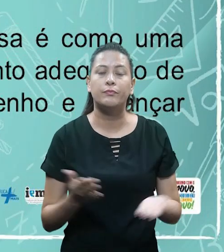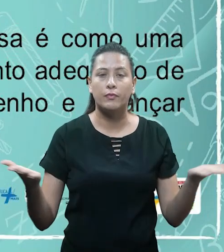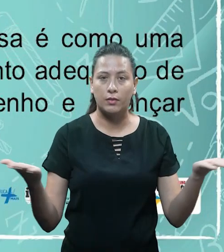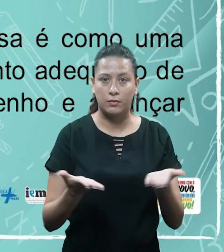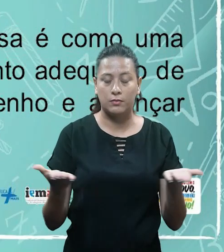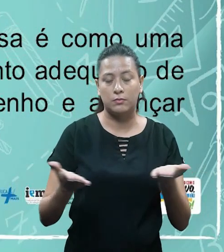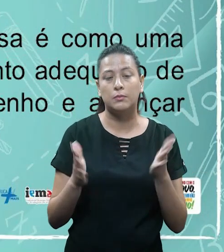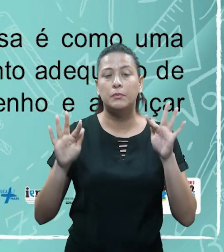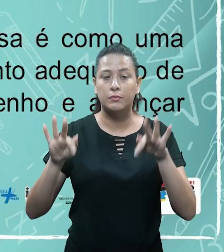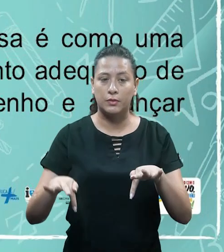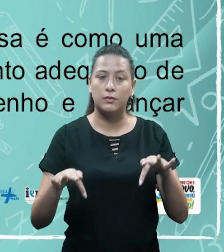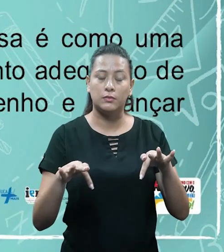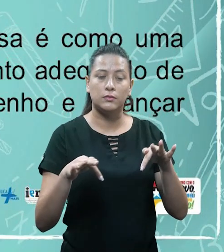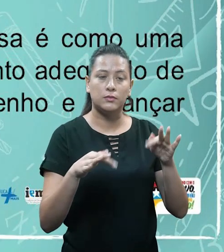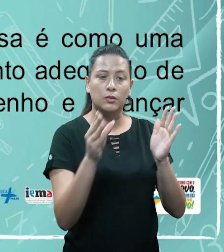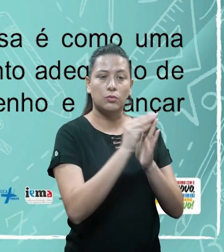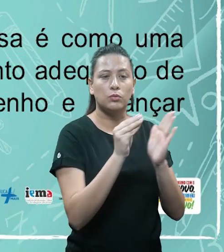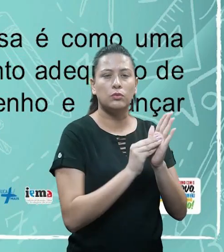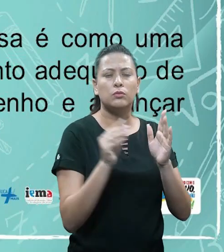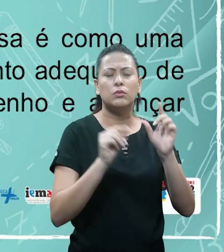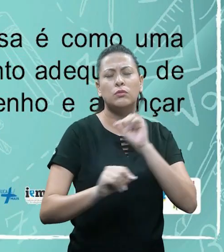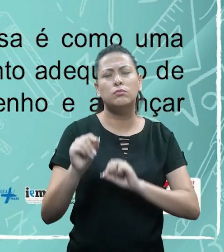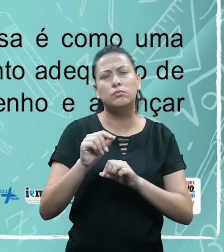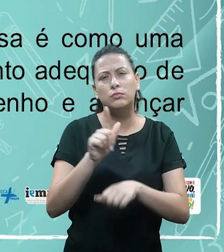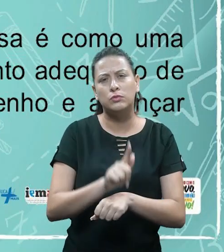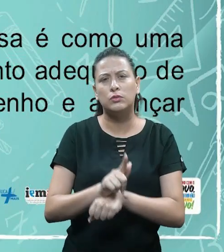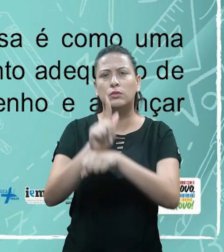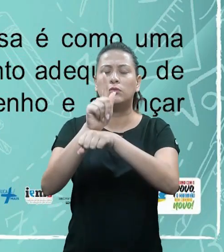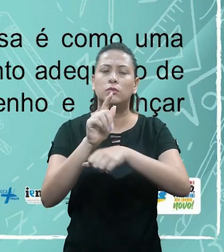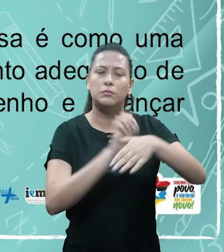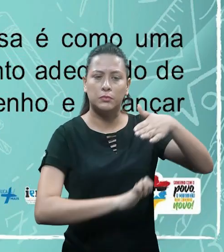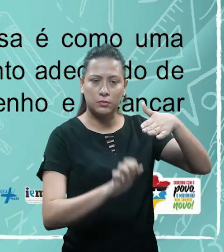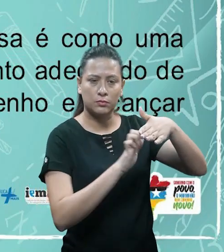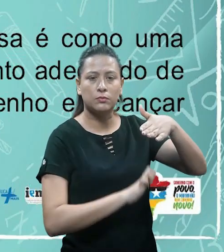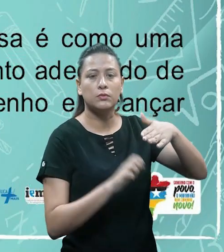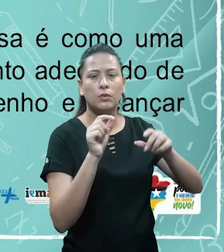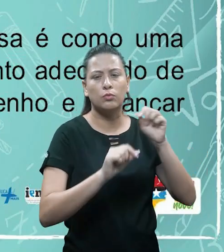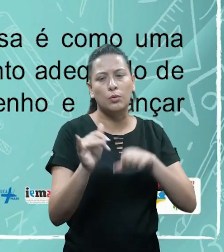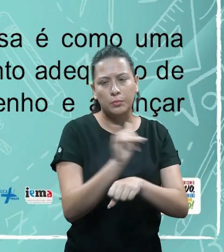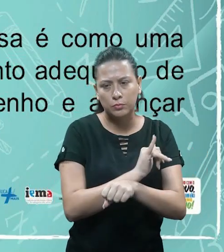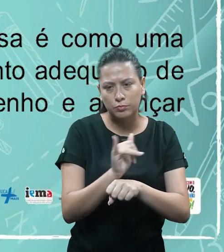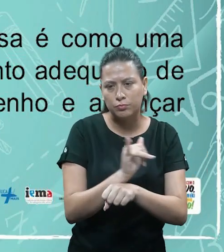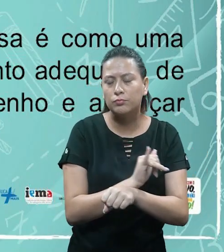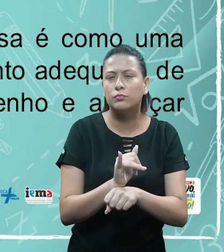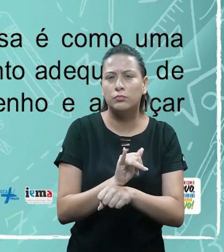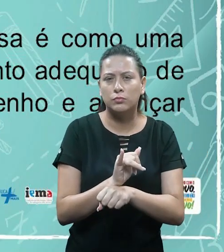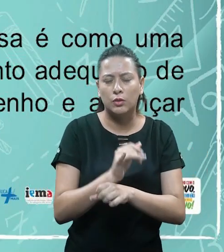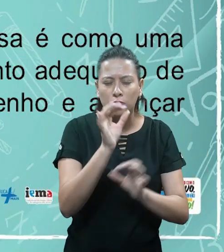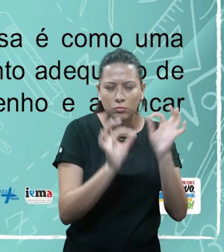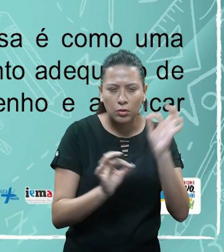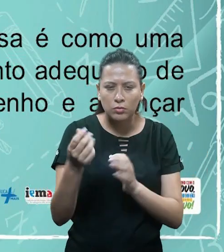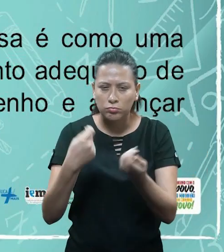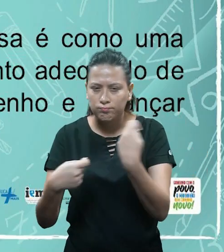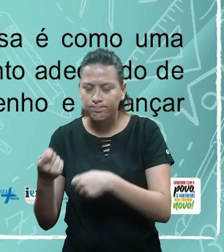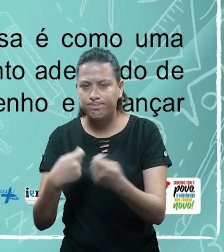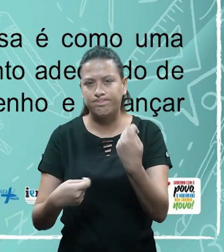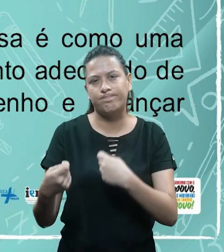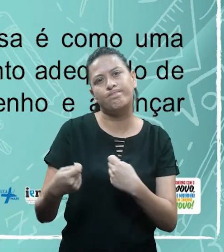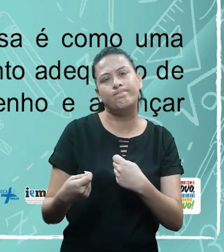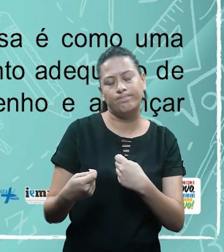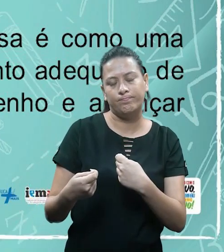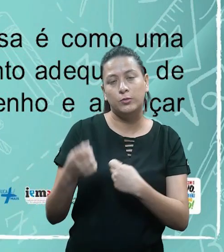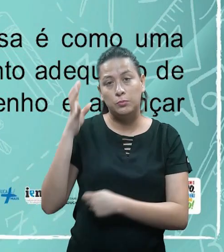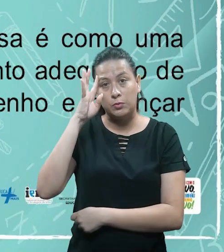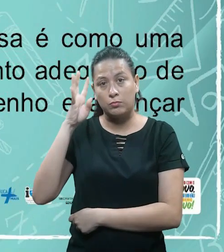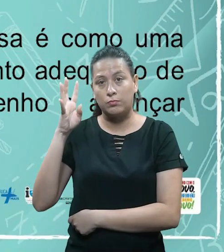E agora para encerrar o nosso conteúdo nós vamos ver gestão empresarial. O é que diz aqui? Gestão empresarial é uma estratégia de condução